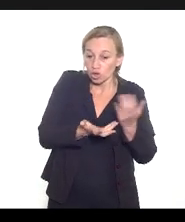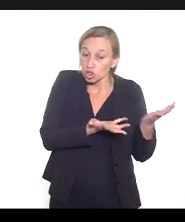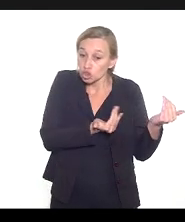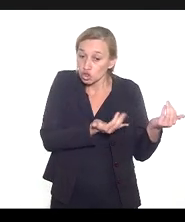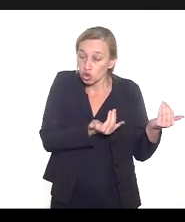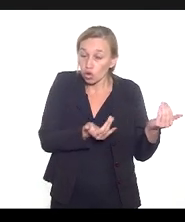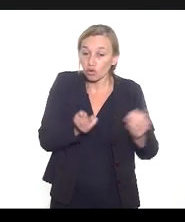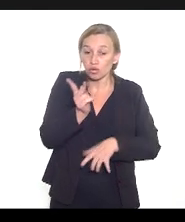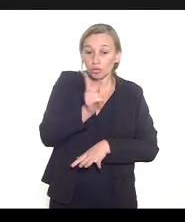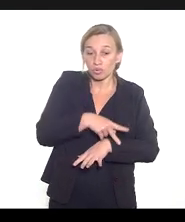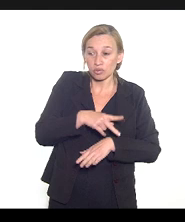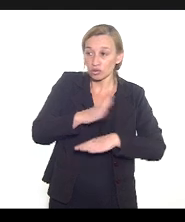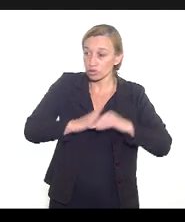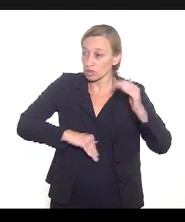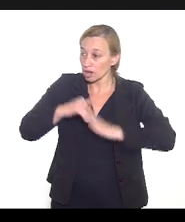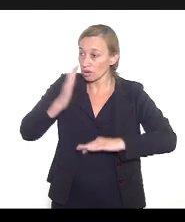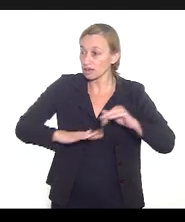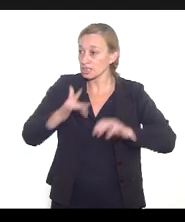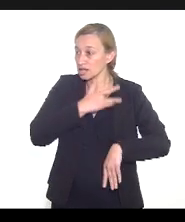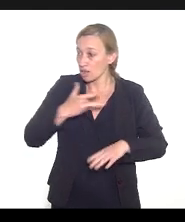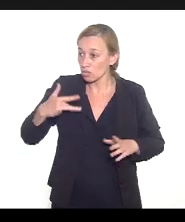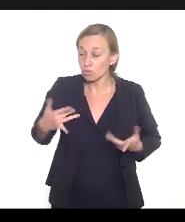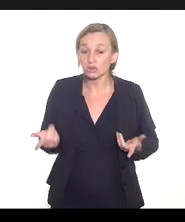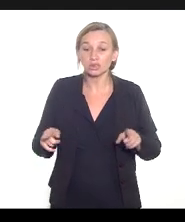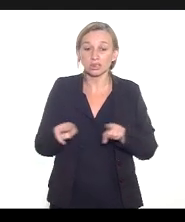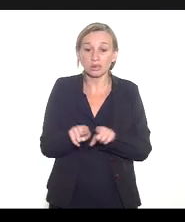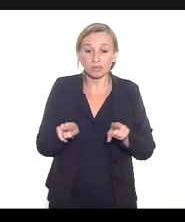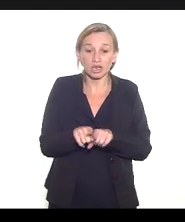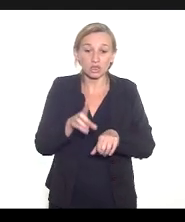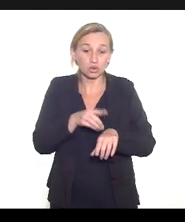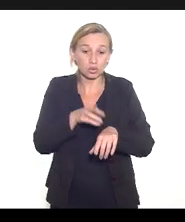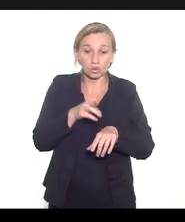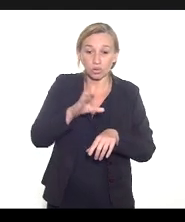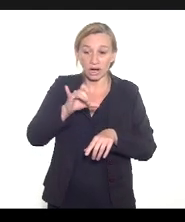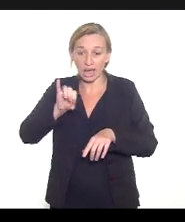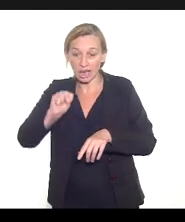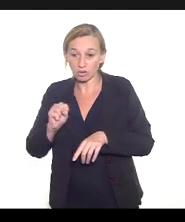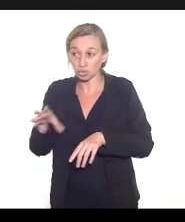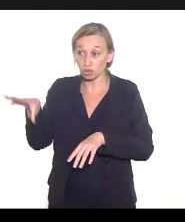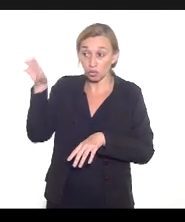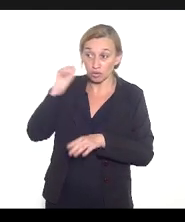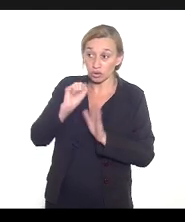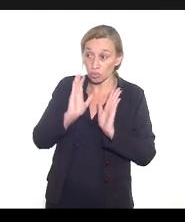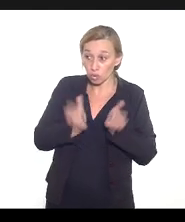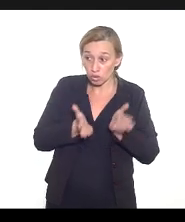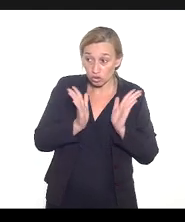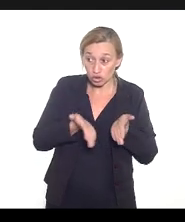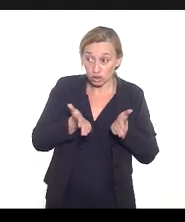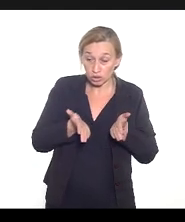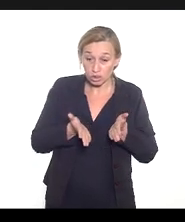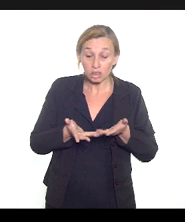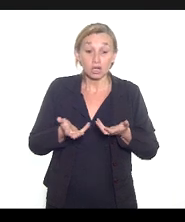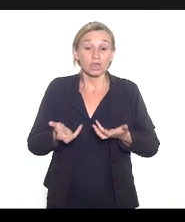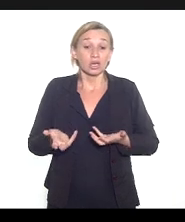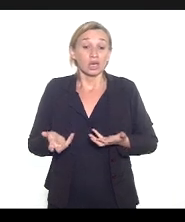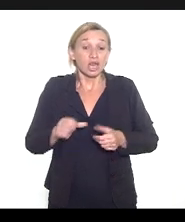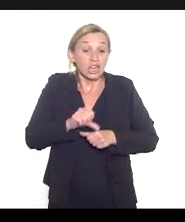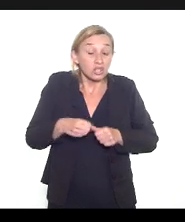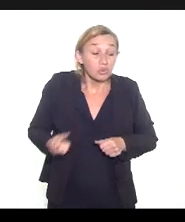saúde na conta dizer a doutor Carlos Bartos Conselhos que eu quando lhe ouvi hoje renovei a minha